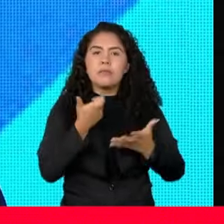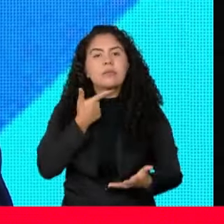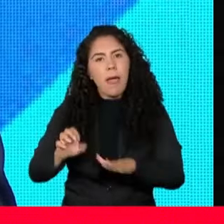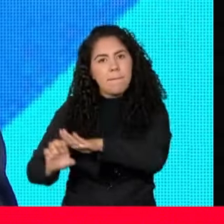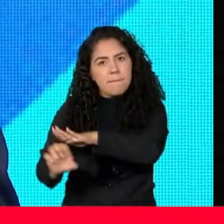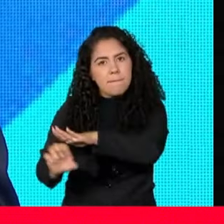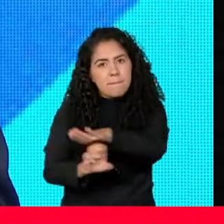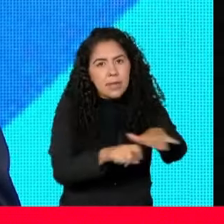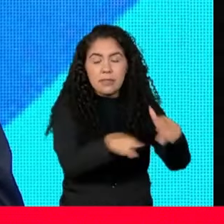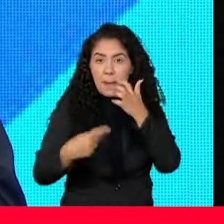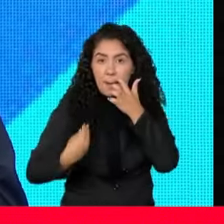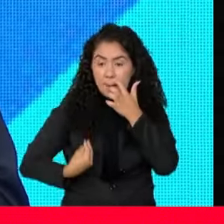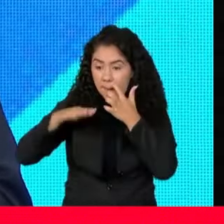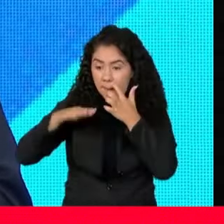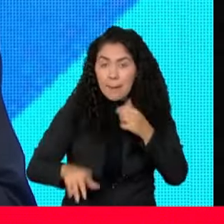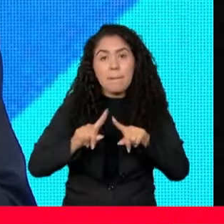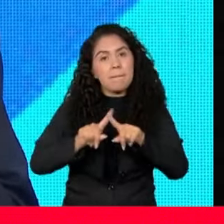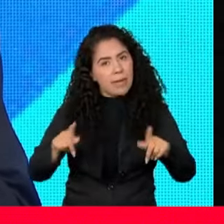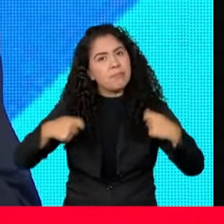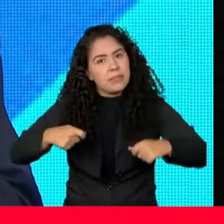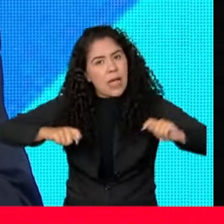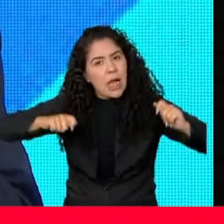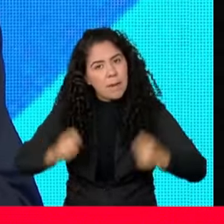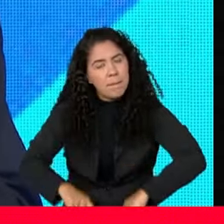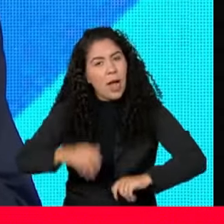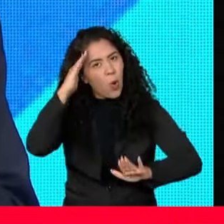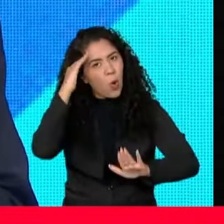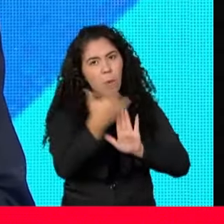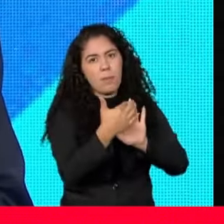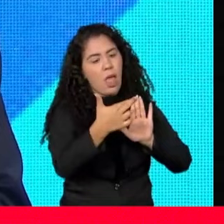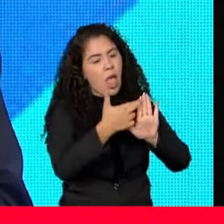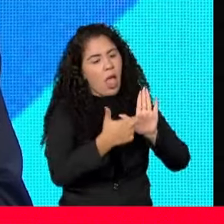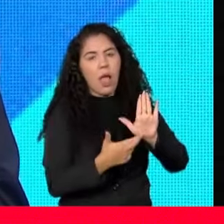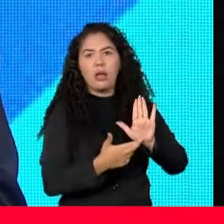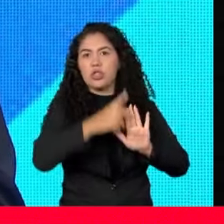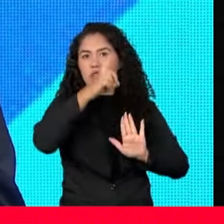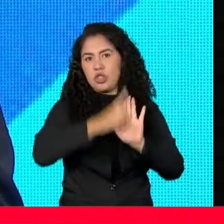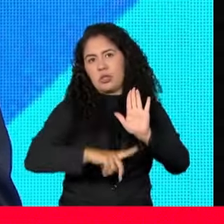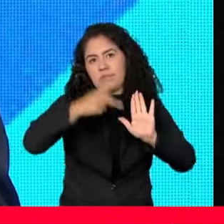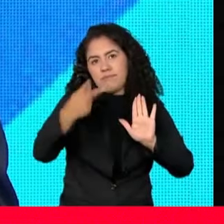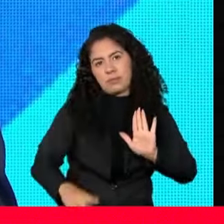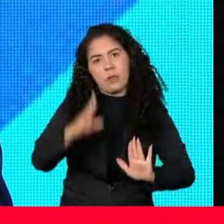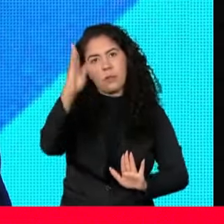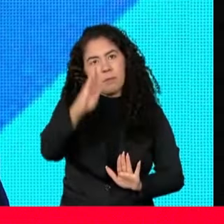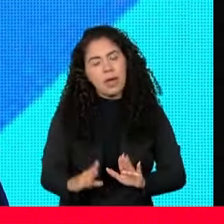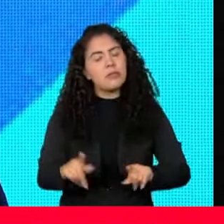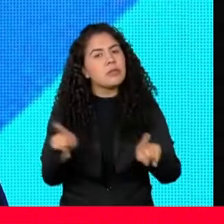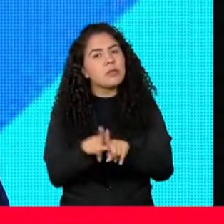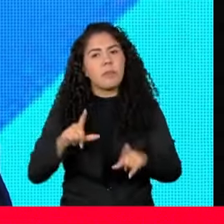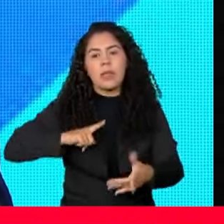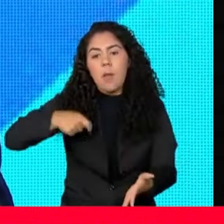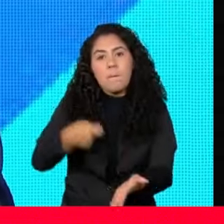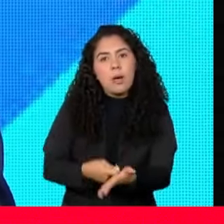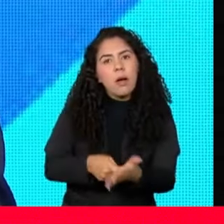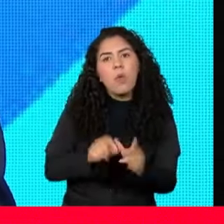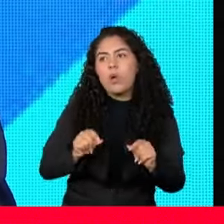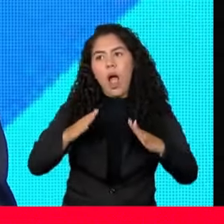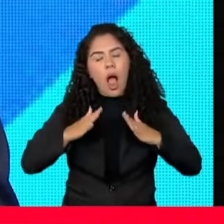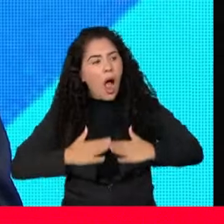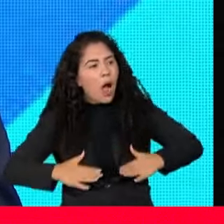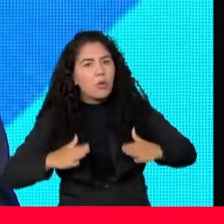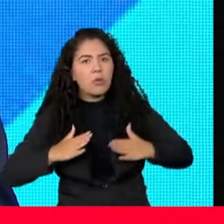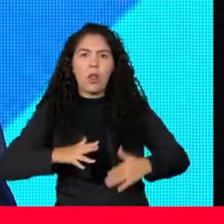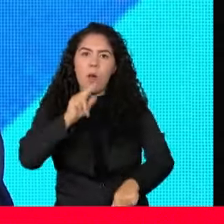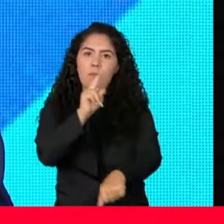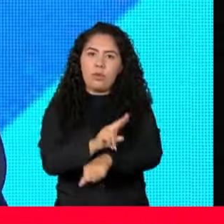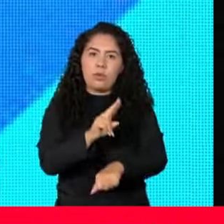aqui, mas que sejam capazes de cumprir as regras do direito brasileiro e ter o dever de cautela de proteger os